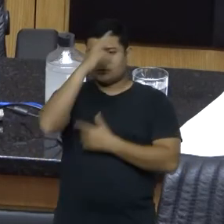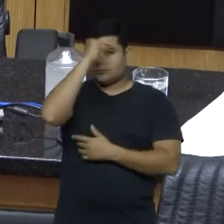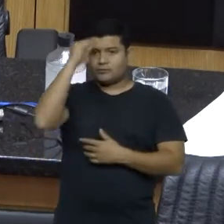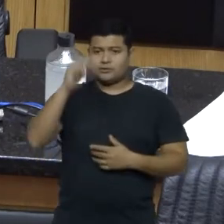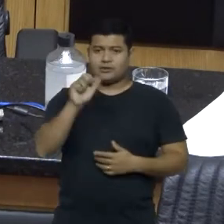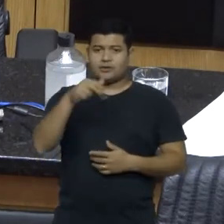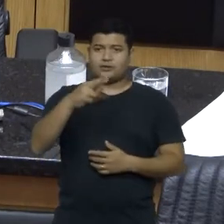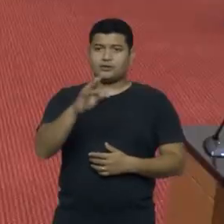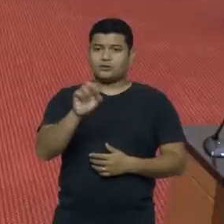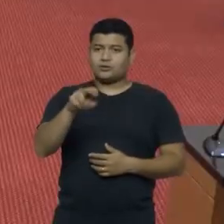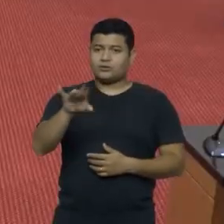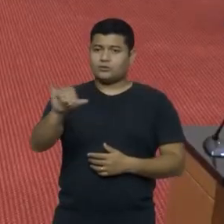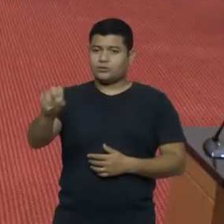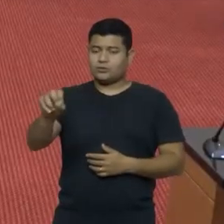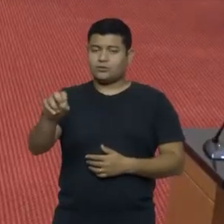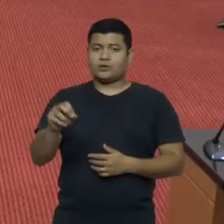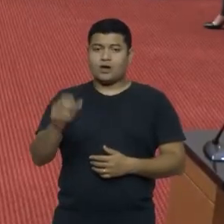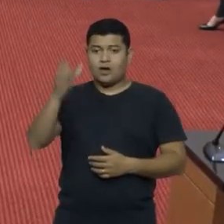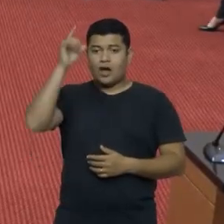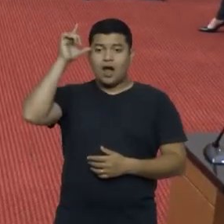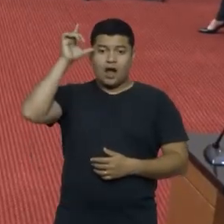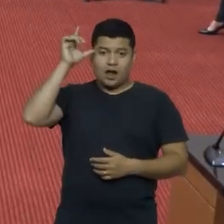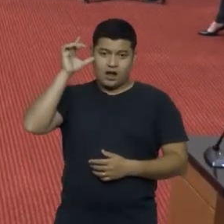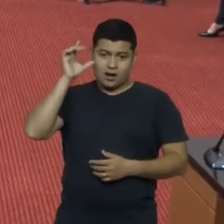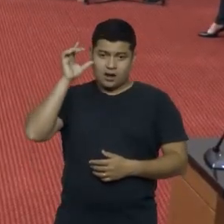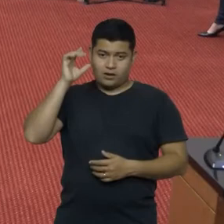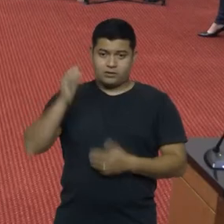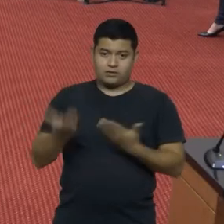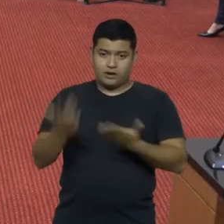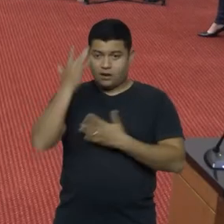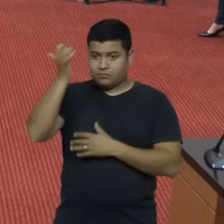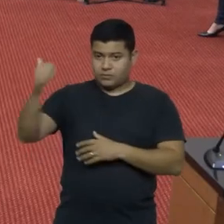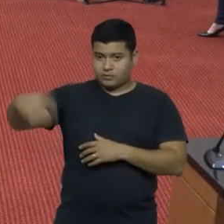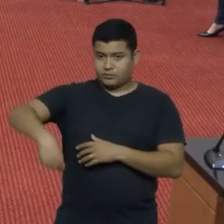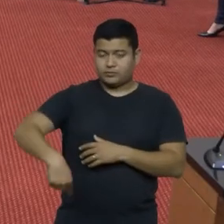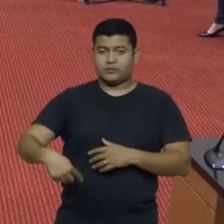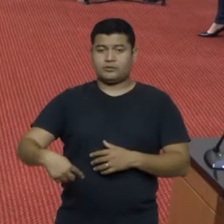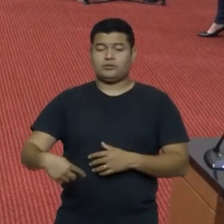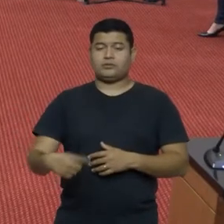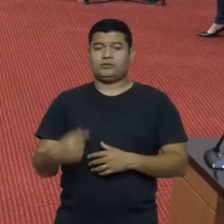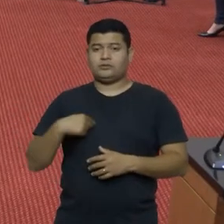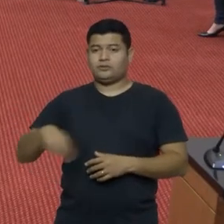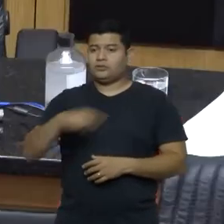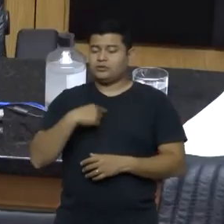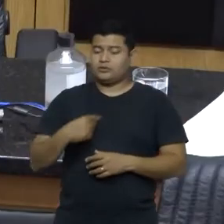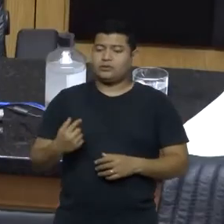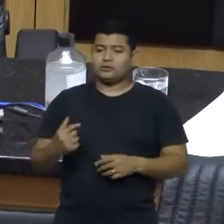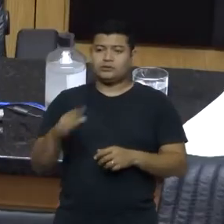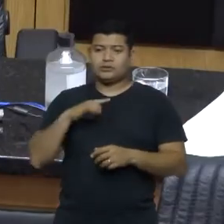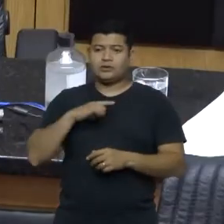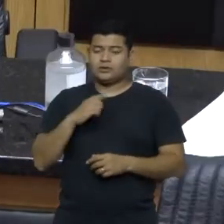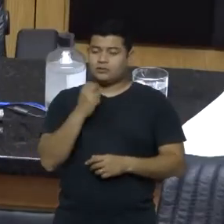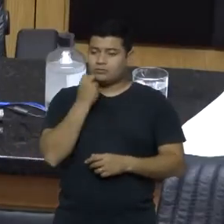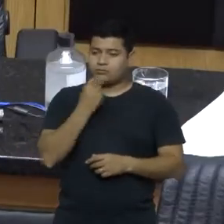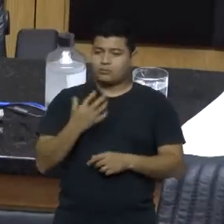que vai estar amanhã aí, e a gente tem uma relação muito boa de amizade e de comprometimento com Lages. Obrigado.